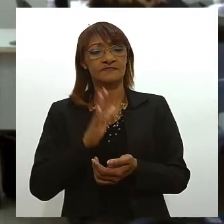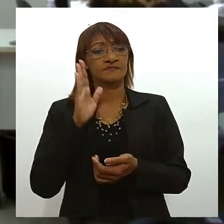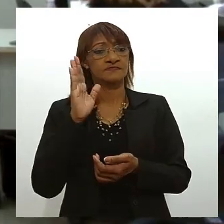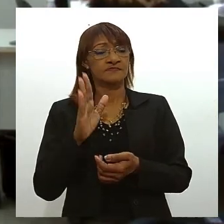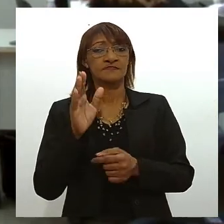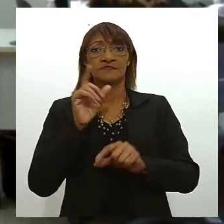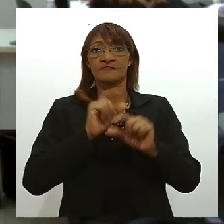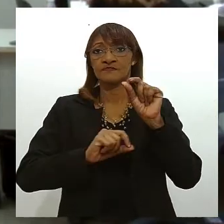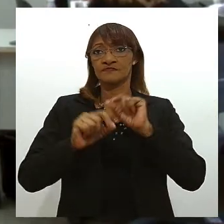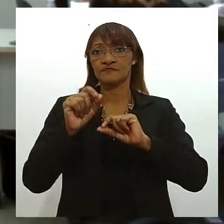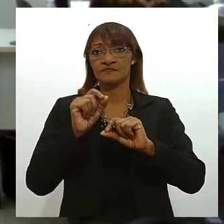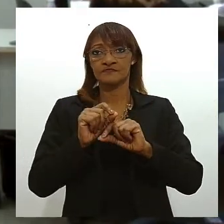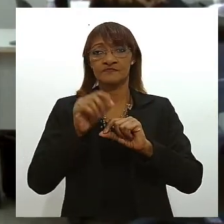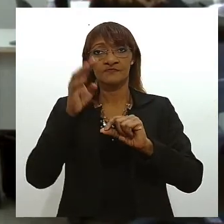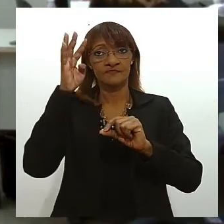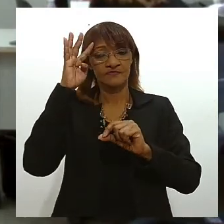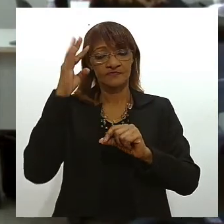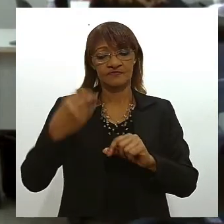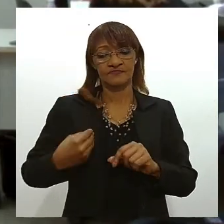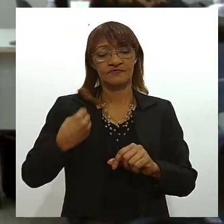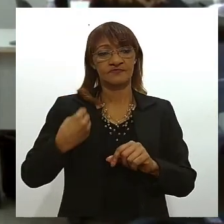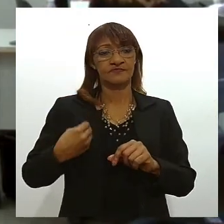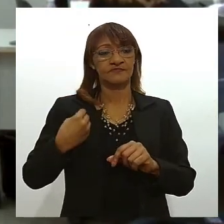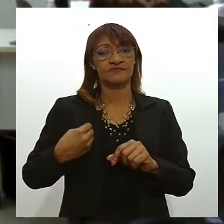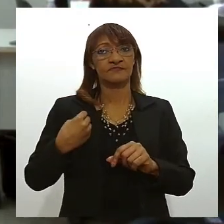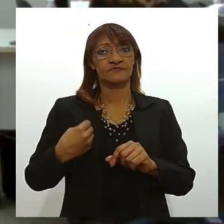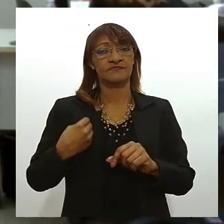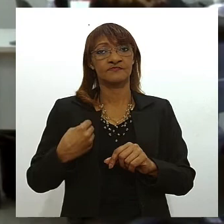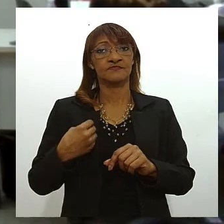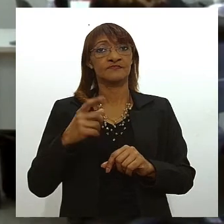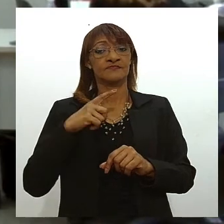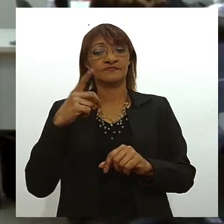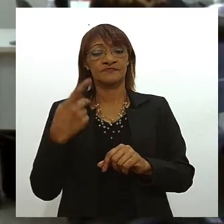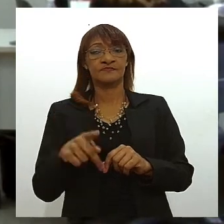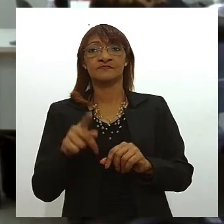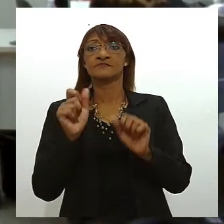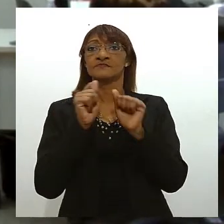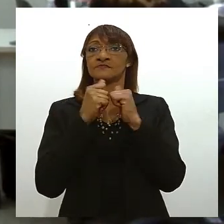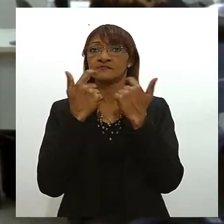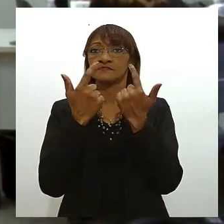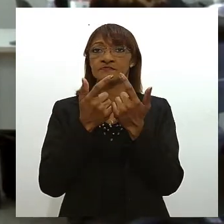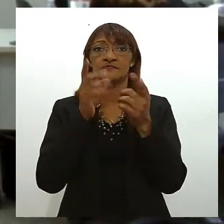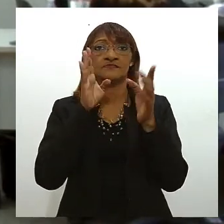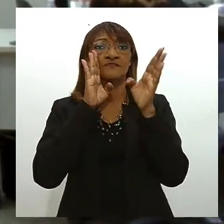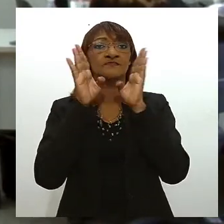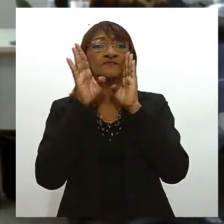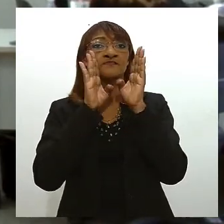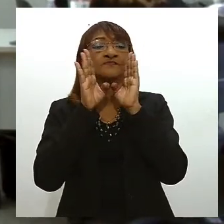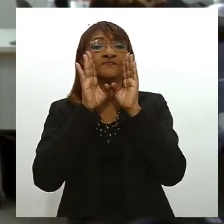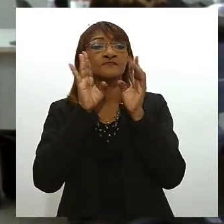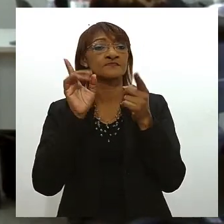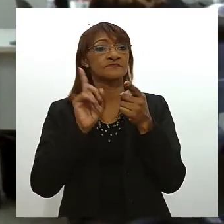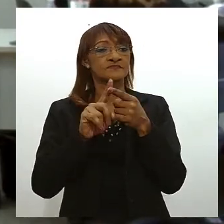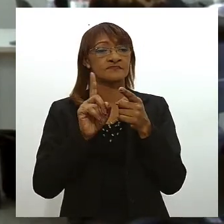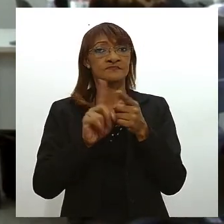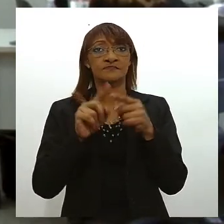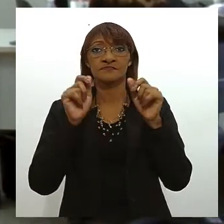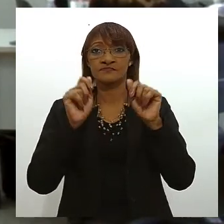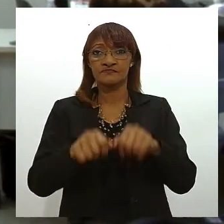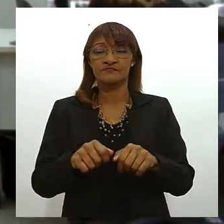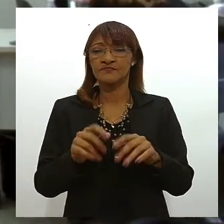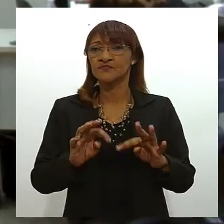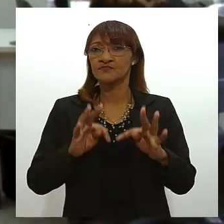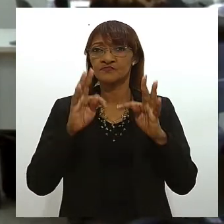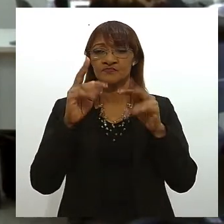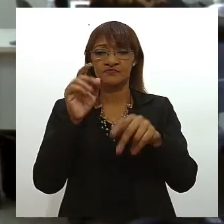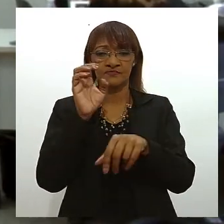sessão dessa quarta ao vivo através do facebook da Assembleia Legislativa de Sergipe e para mais informações sobre o poder legislativo